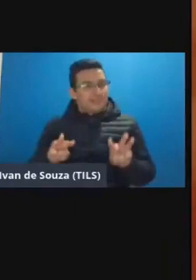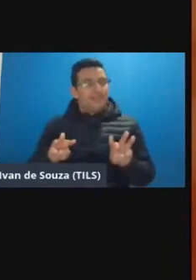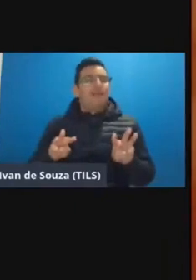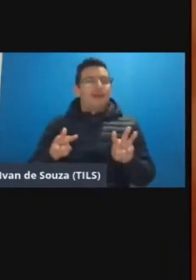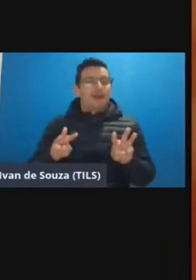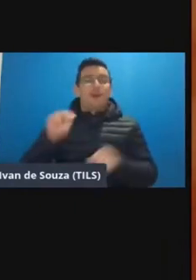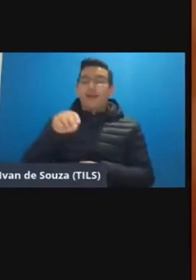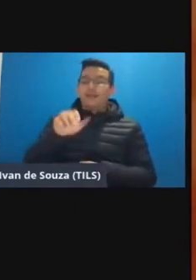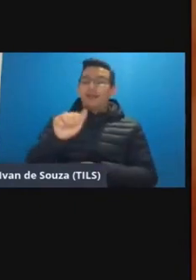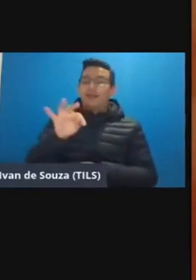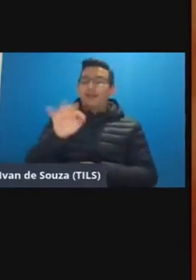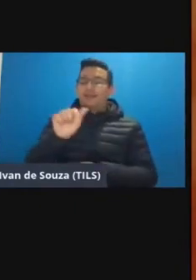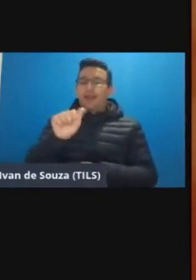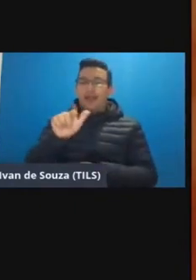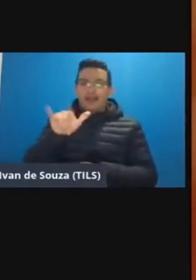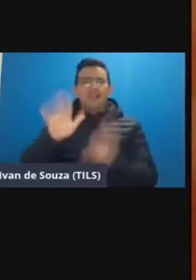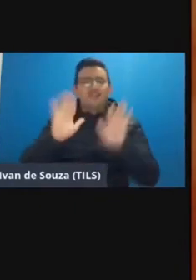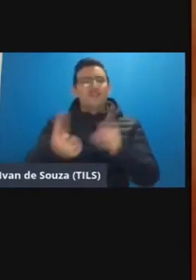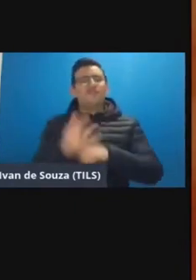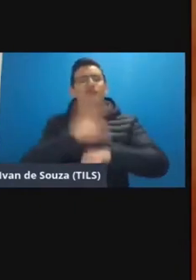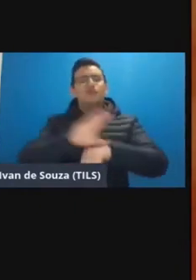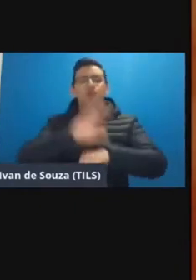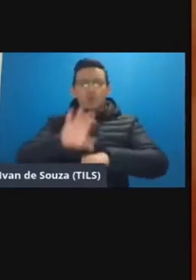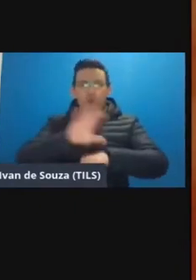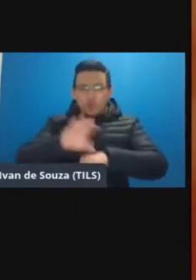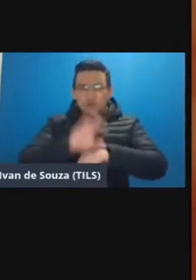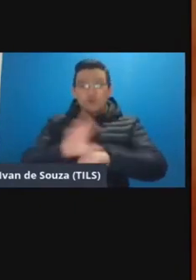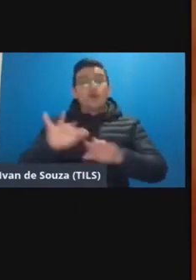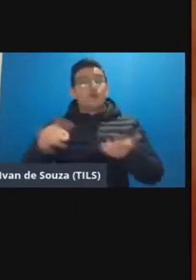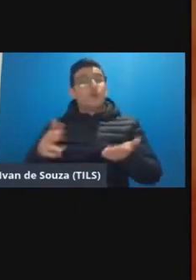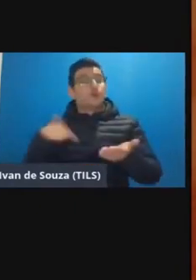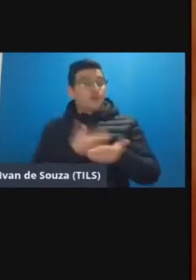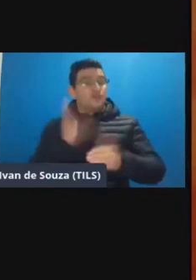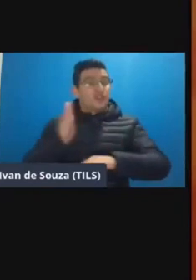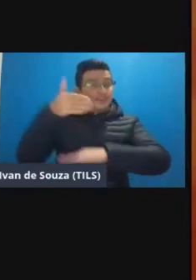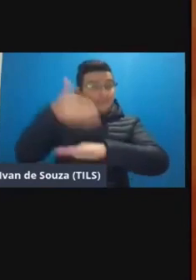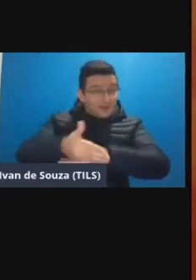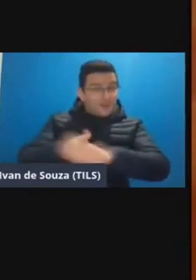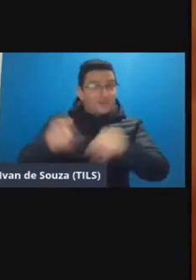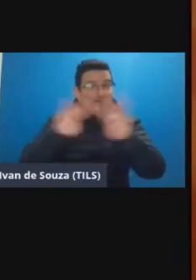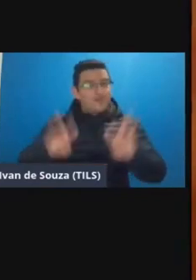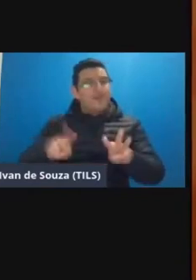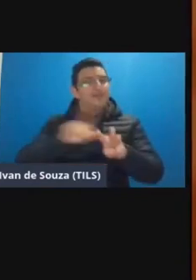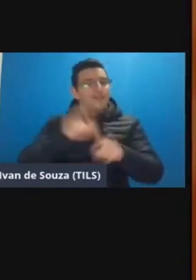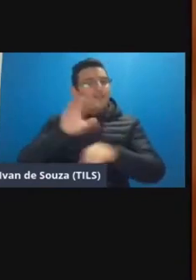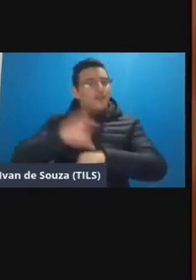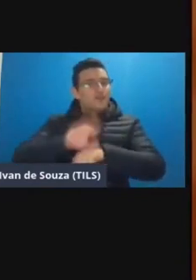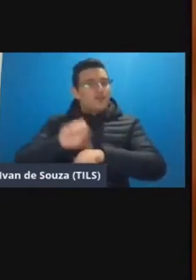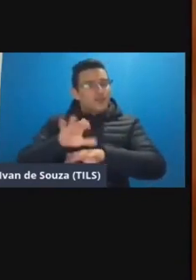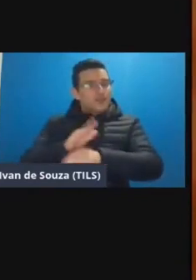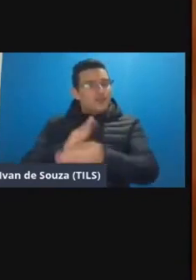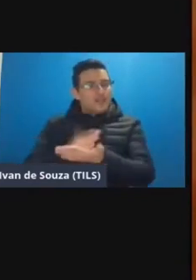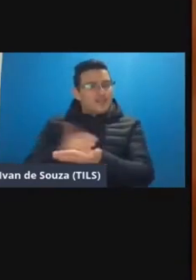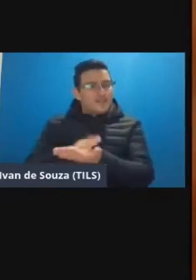Natália como eu disse já ministrou vários cursos acho que muitos de nós quando entramos na Federal fizemos o curso de educação híbrida para começar